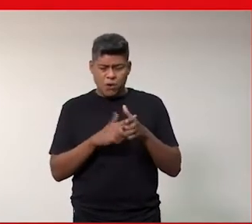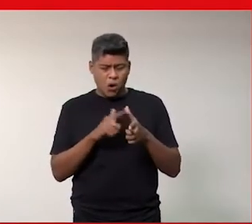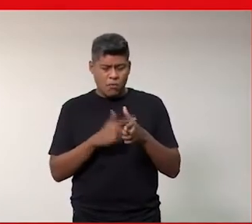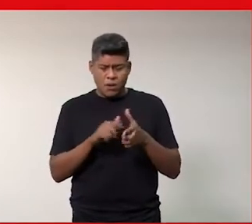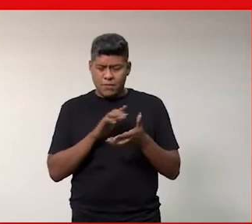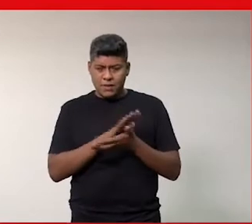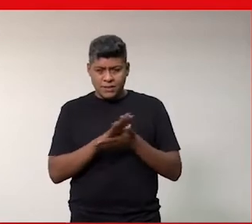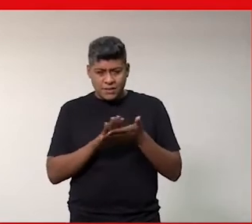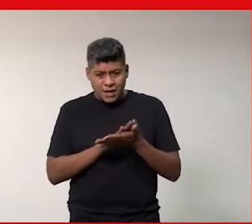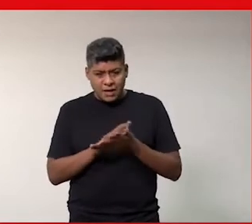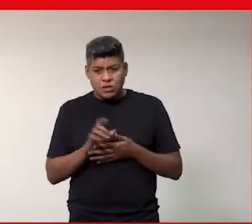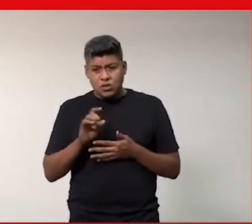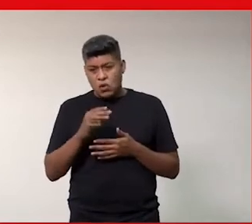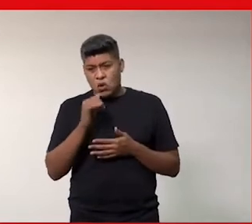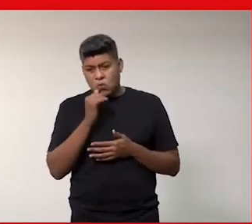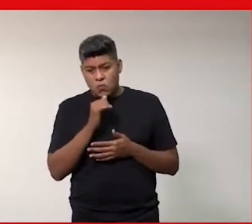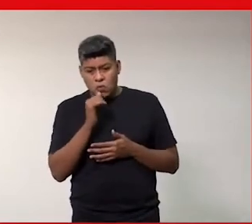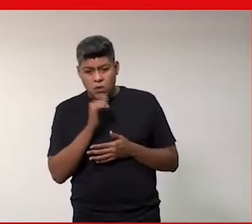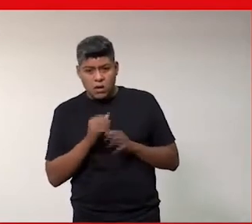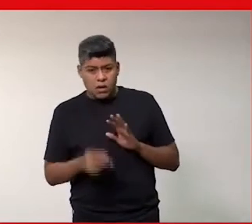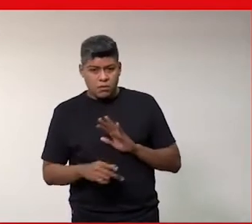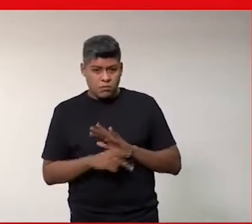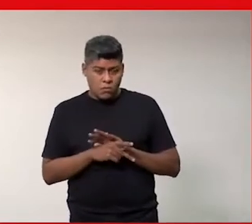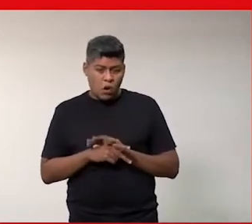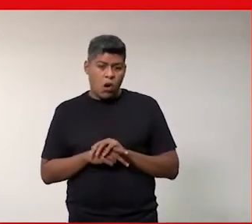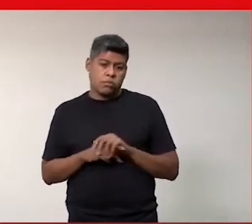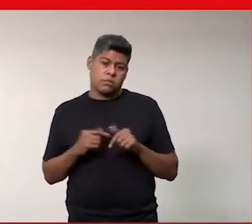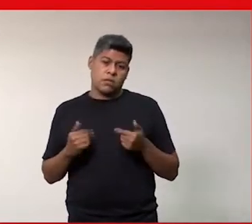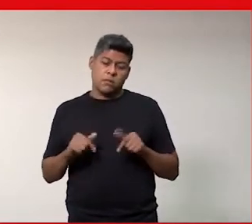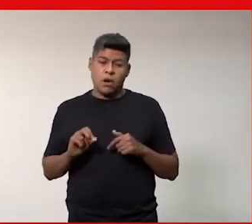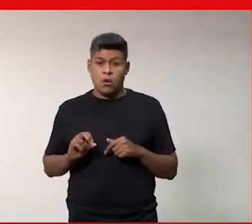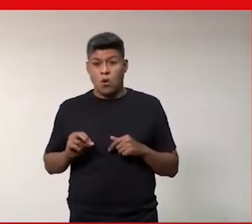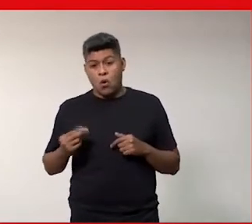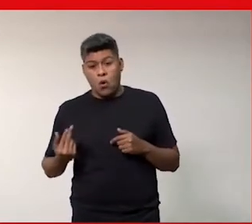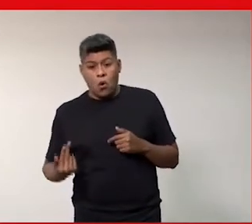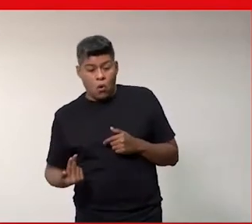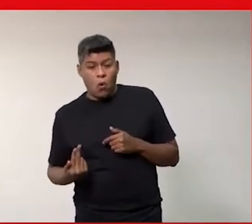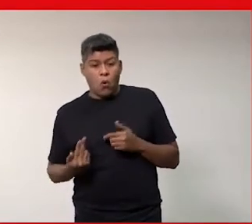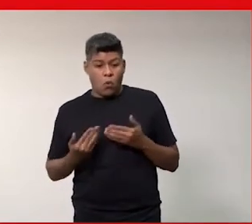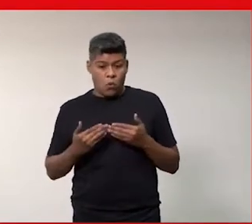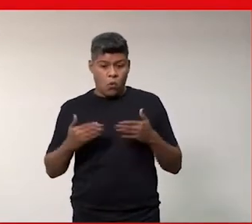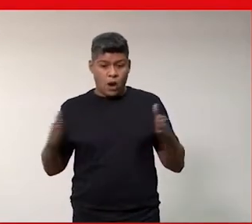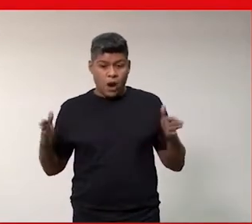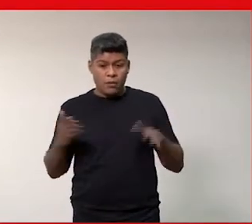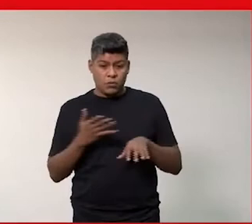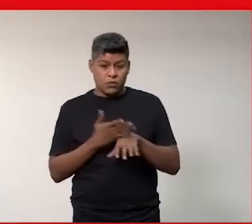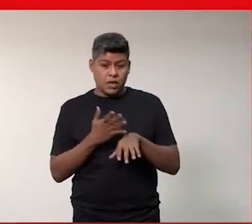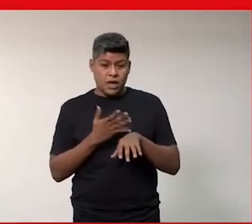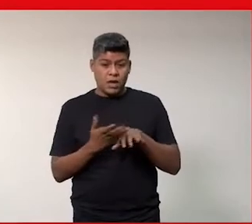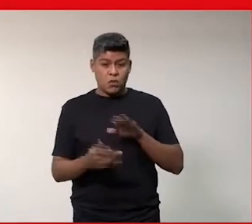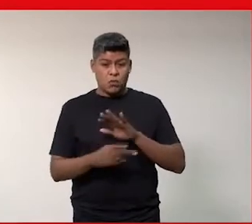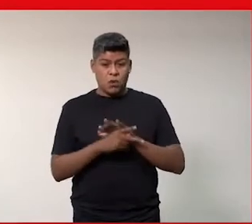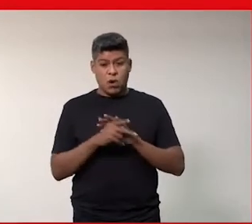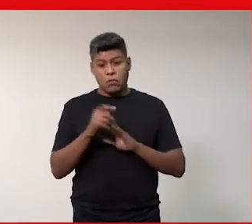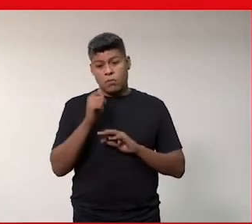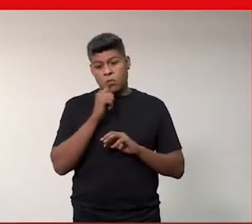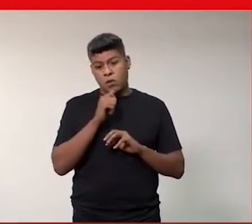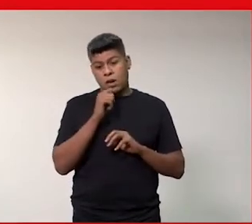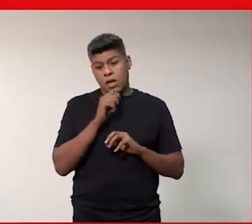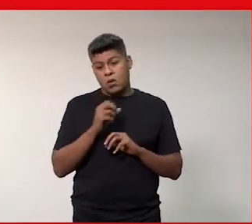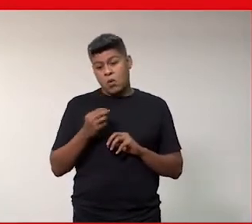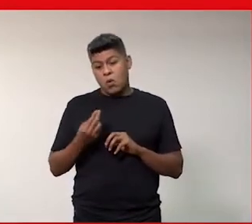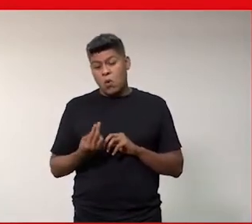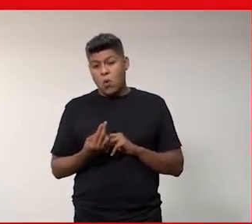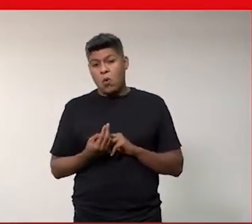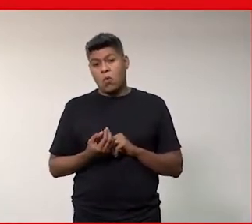recrutar só mulheres para determinada função ou abrir um programa de trainee só para mulheres ou abrir um programa de